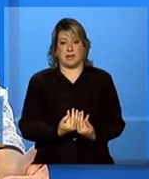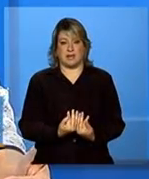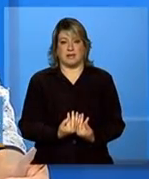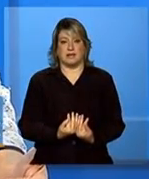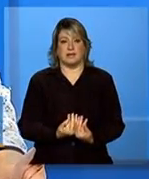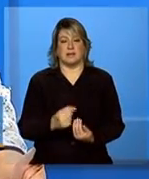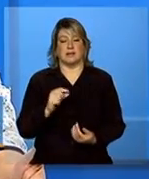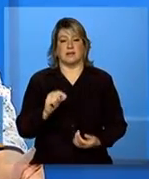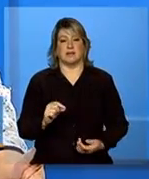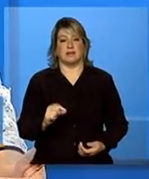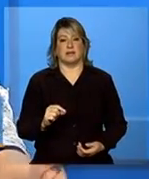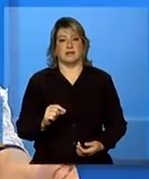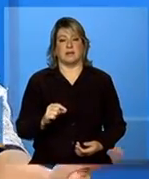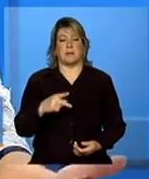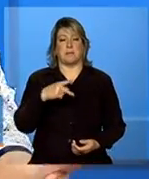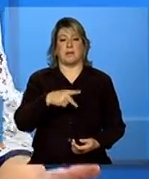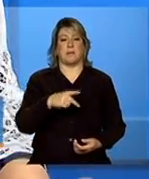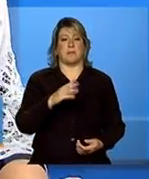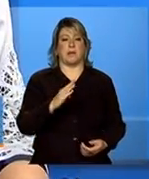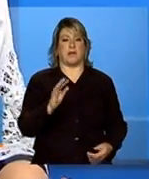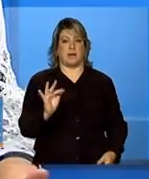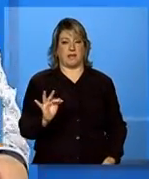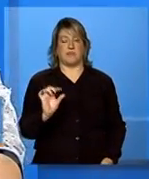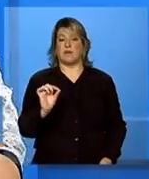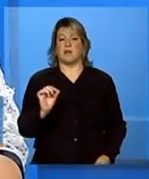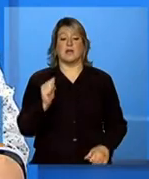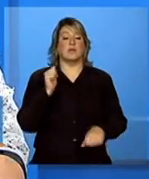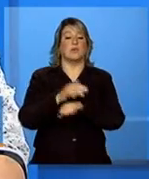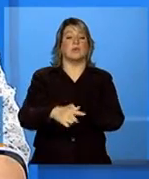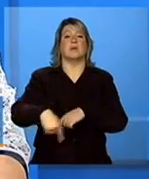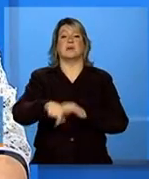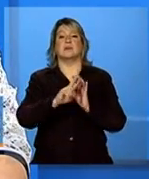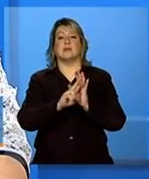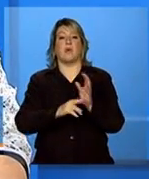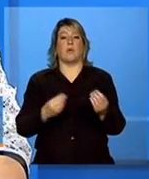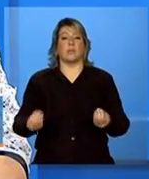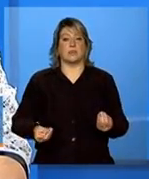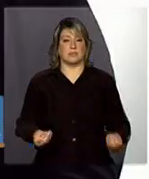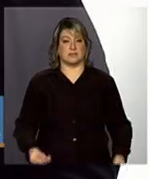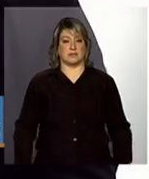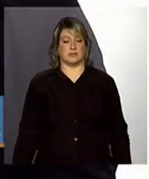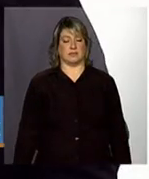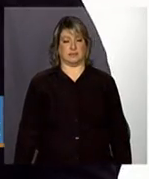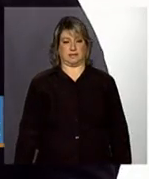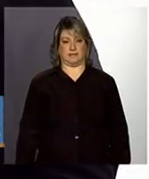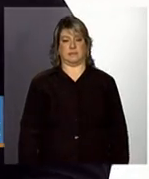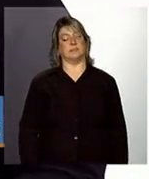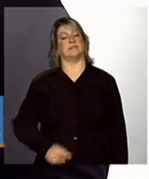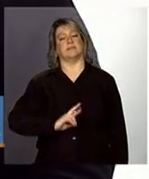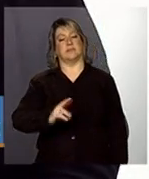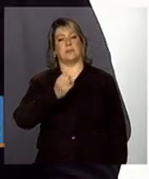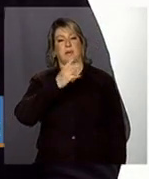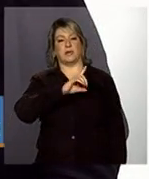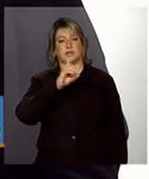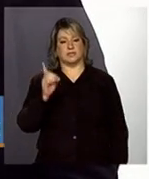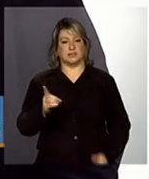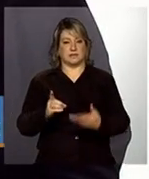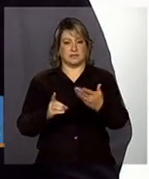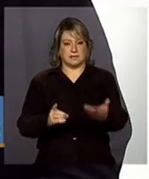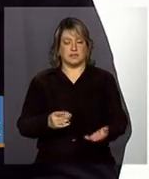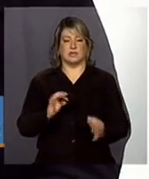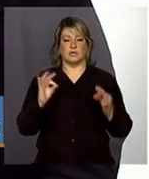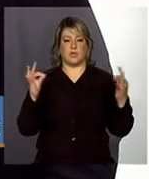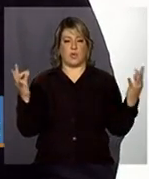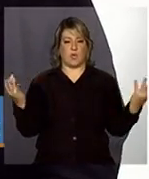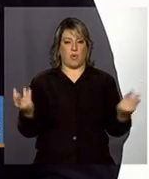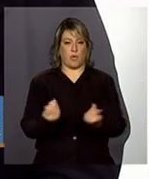PBF que descumprem essas condicionalidades. Certo. Bom dia, Adriana. Bom dia, Luiz. Bom dia a